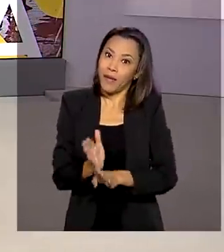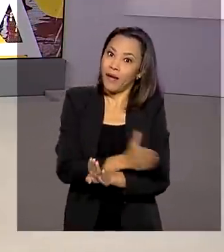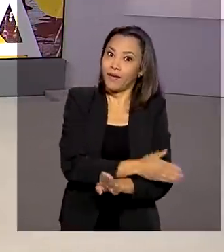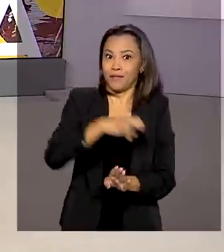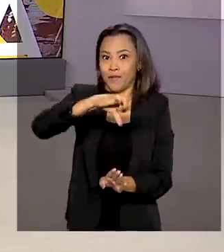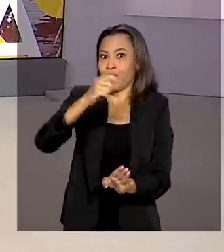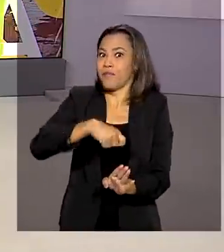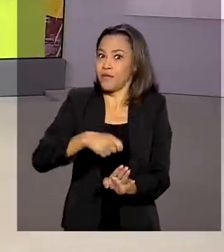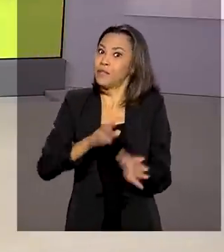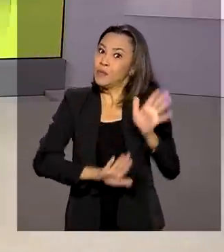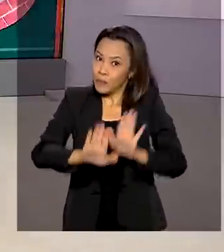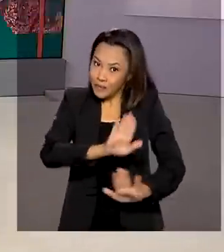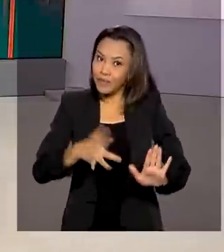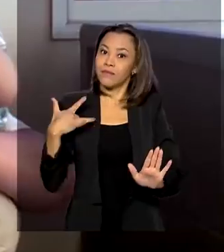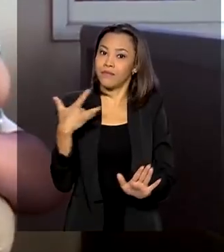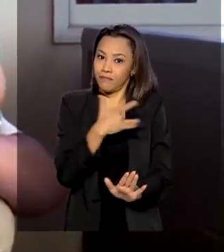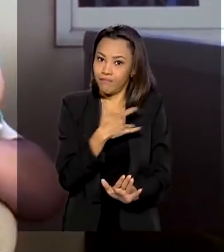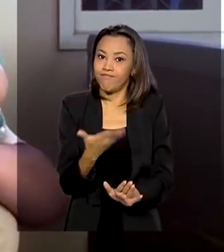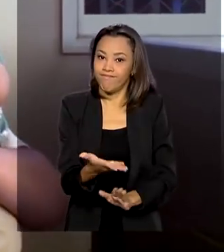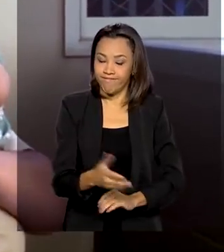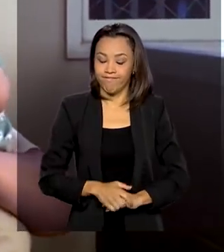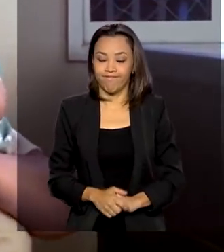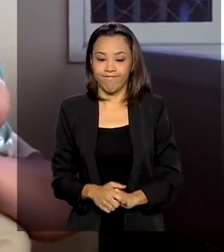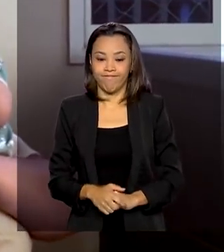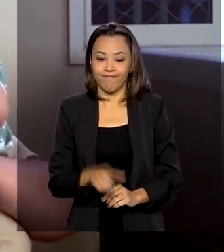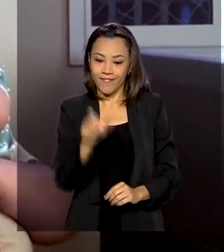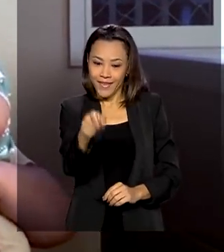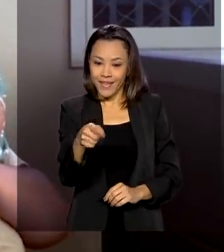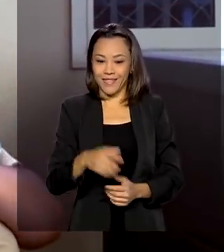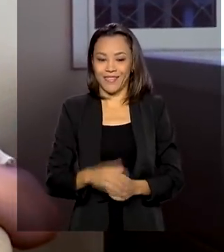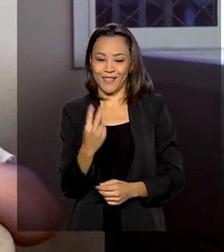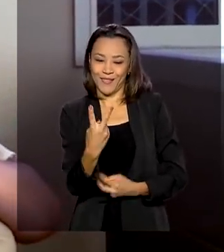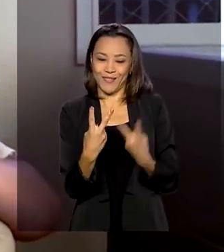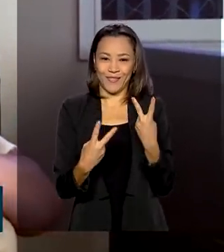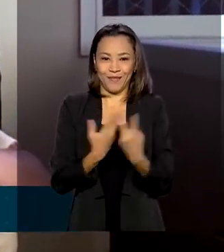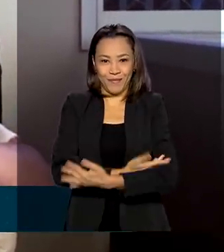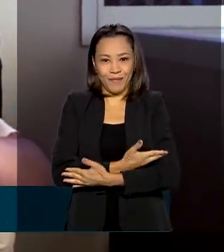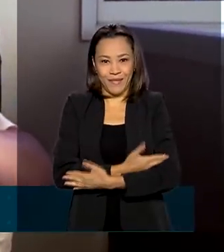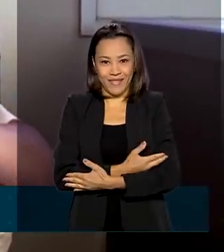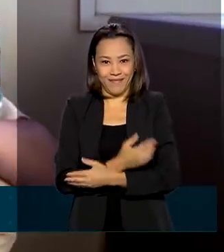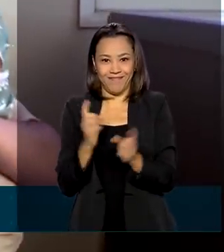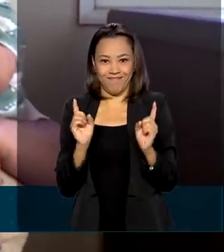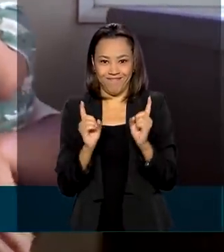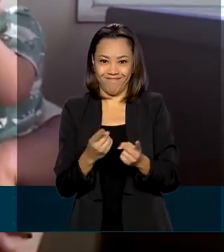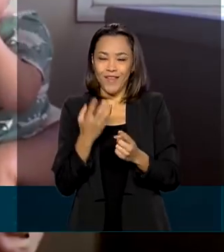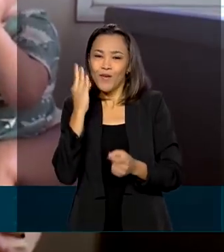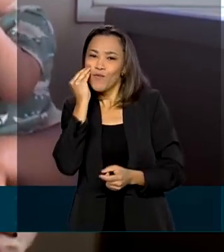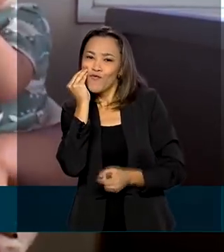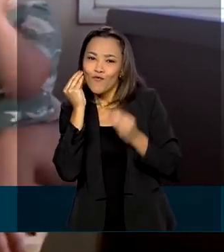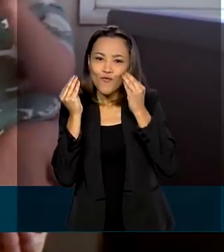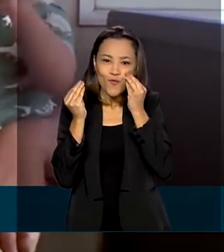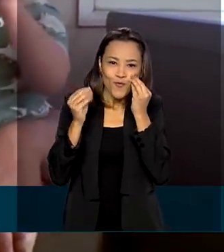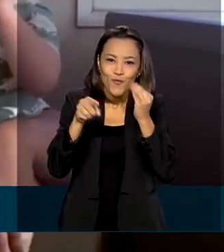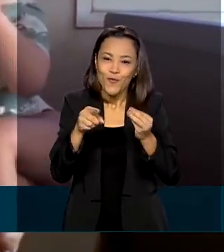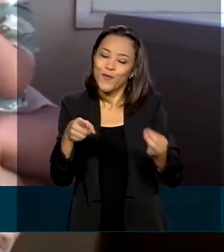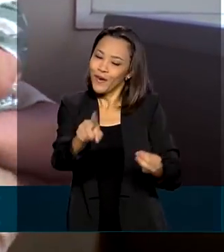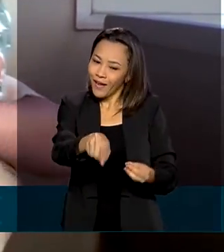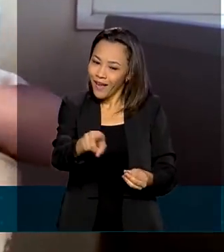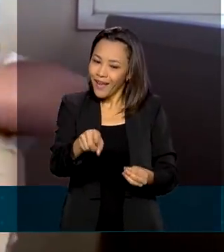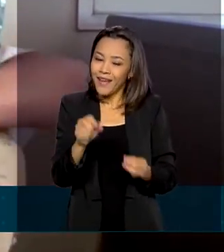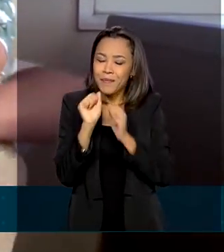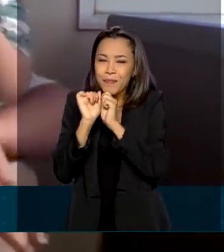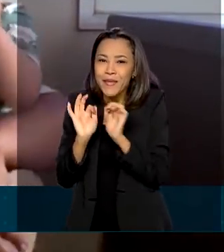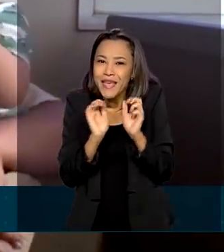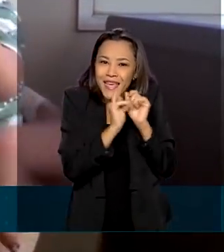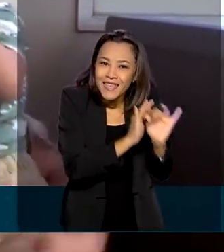saúde do recém-nascido. Esse aqui é o Roberto e o Nicolas. Essas duas fofuras, bênçãos da mamãe Tayane,